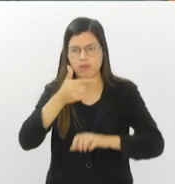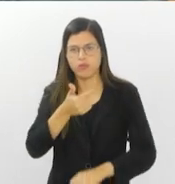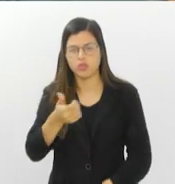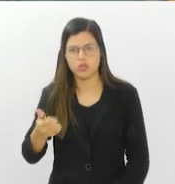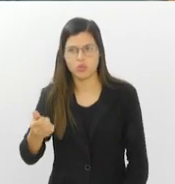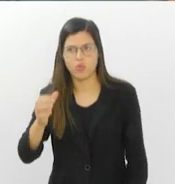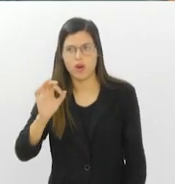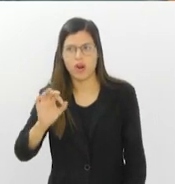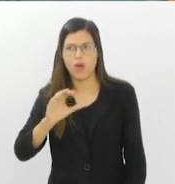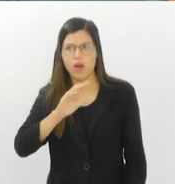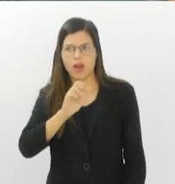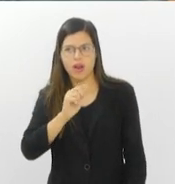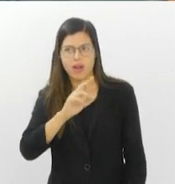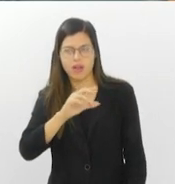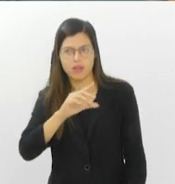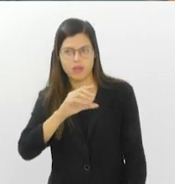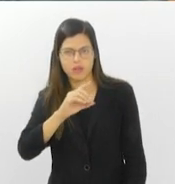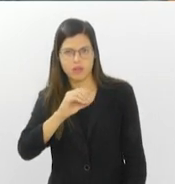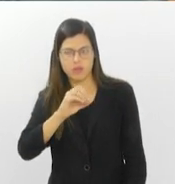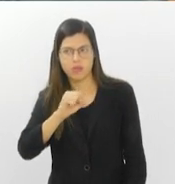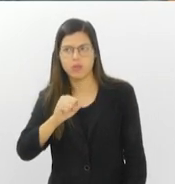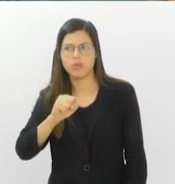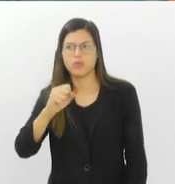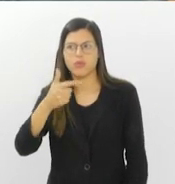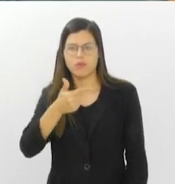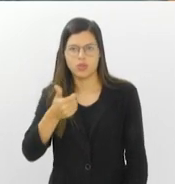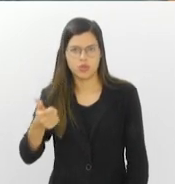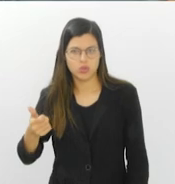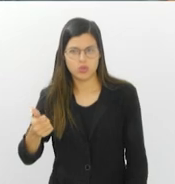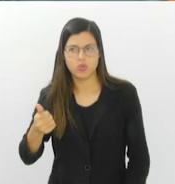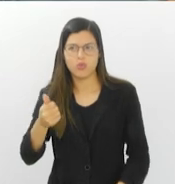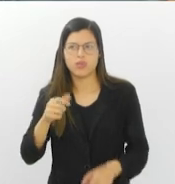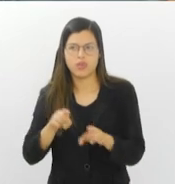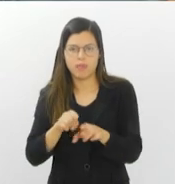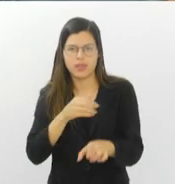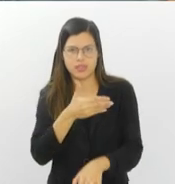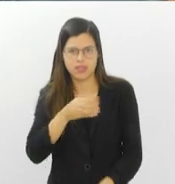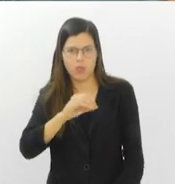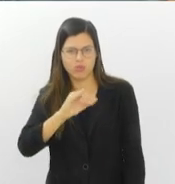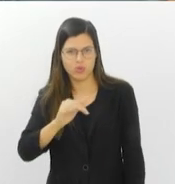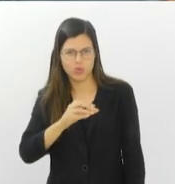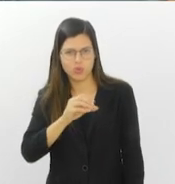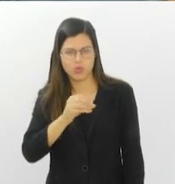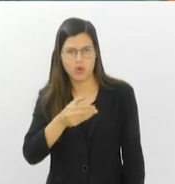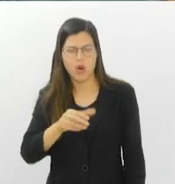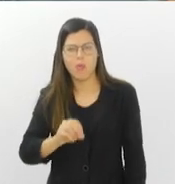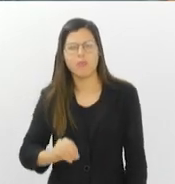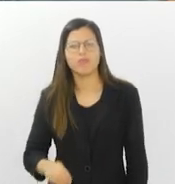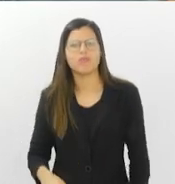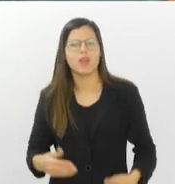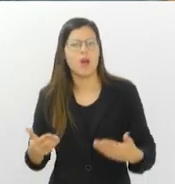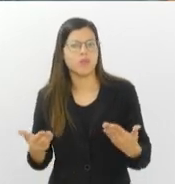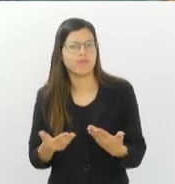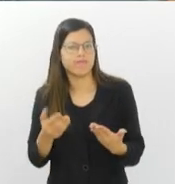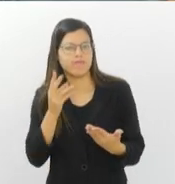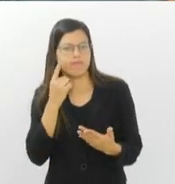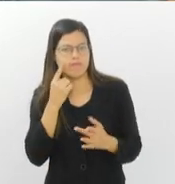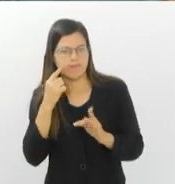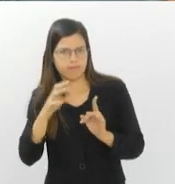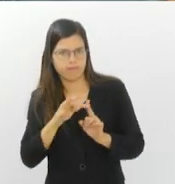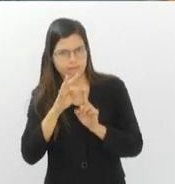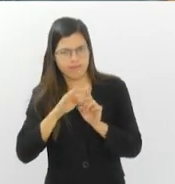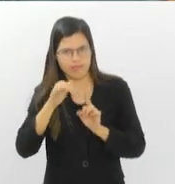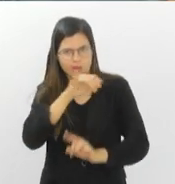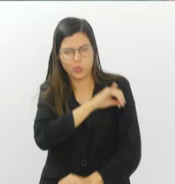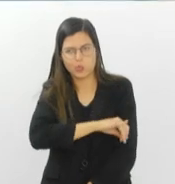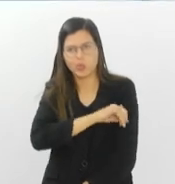graus nesse momento São João da Barra também nublado, 21 graus vamos ver agora como está o tempo aqui no Rio de Janeiro, você vê aí a Baía de